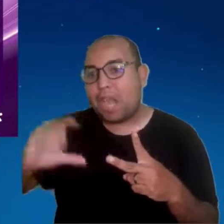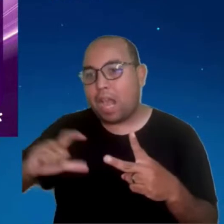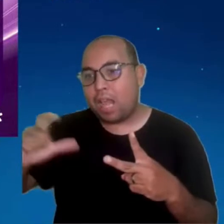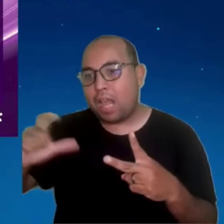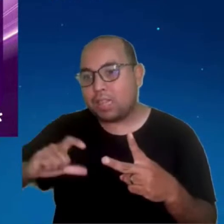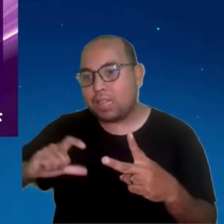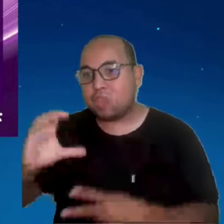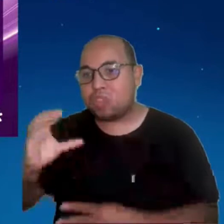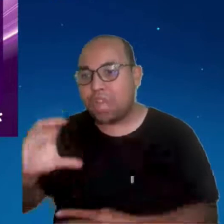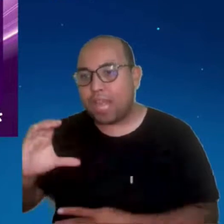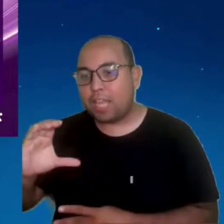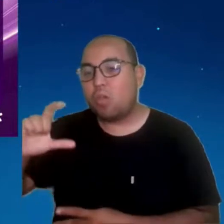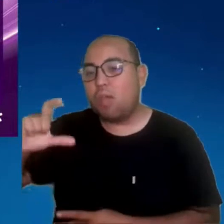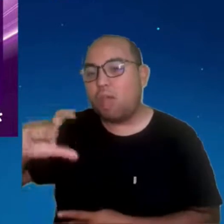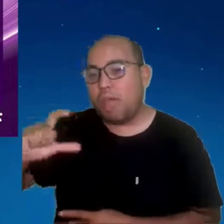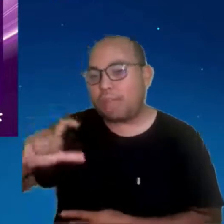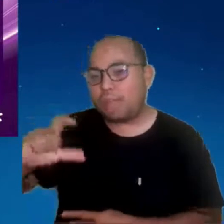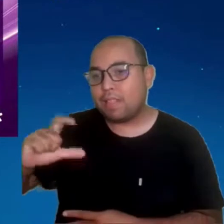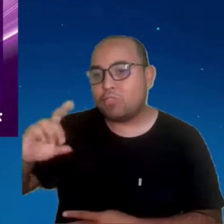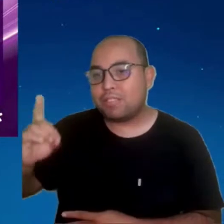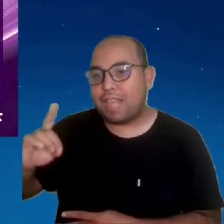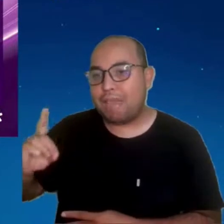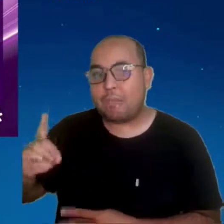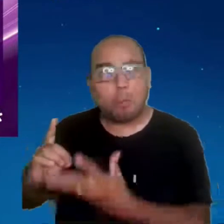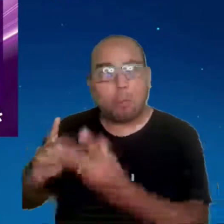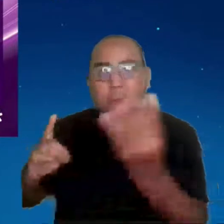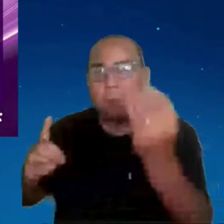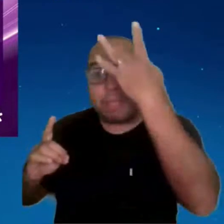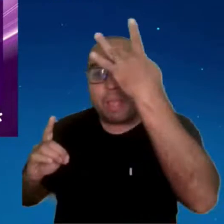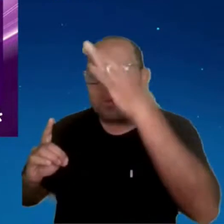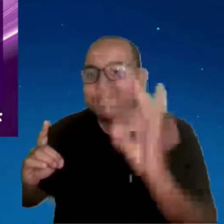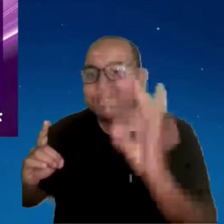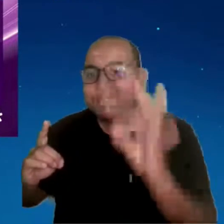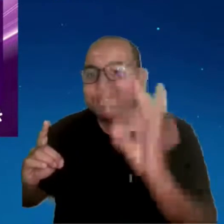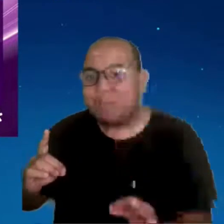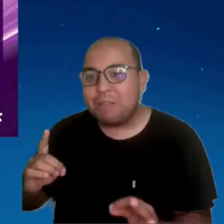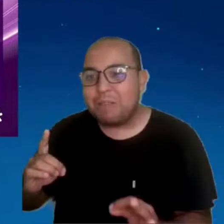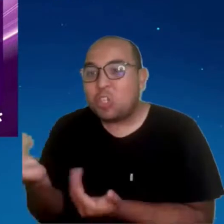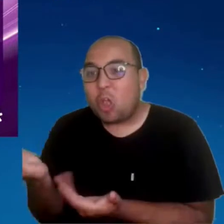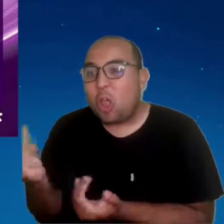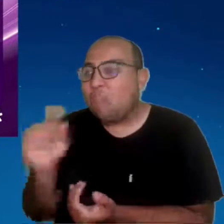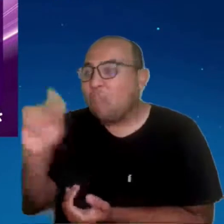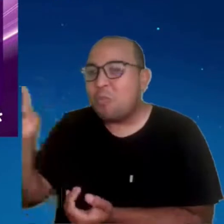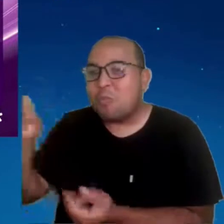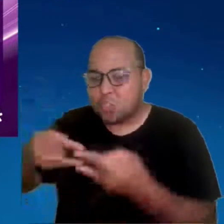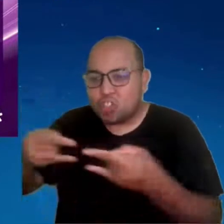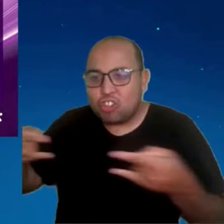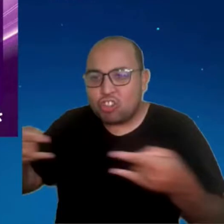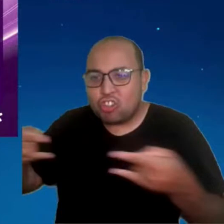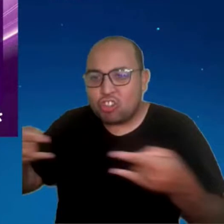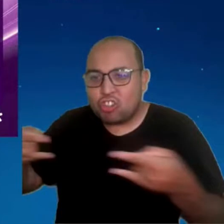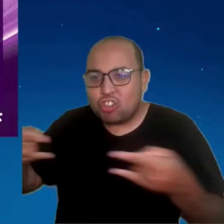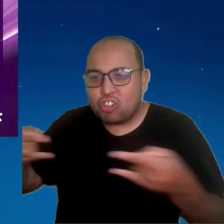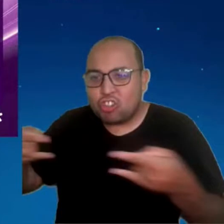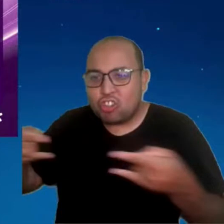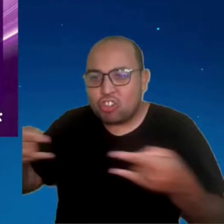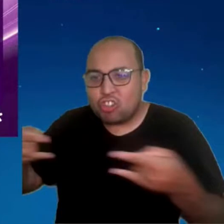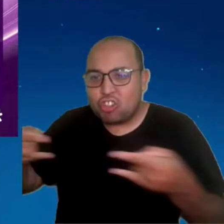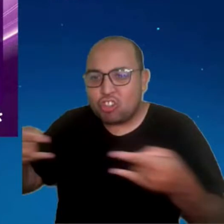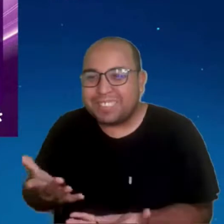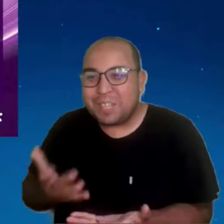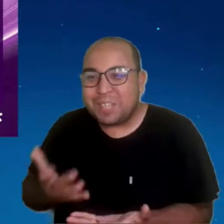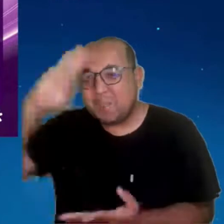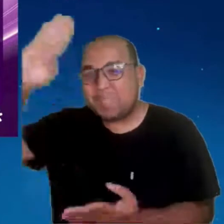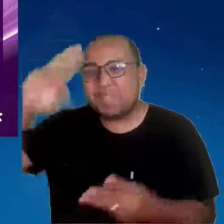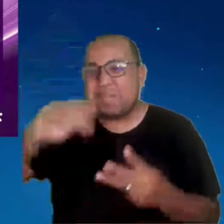criançada, a gente nem sabe mais o que é cartão de débito, como a nossa geração não sabe o que é mais cheque, ninguém tem mais talão, vamos dizer que a gente não sabe. E 5 milhões de